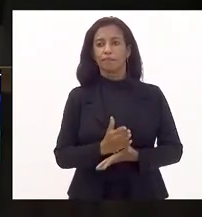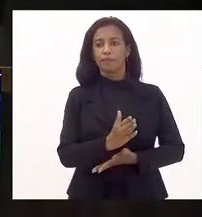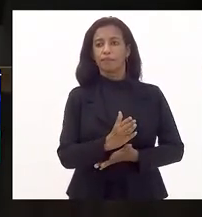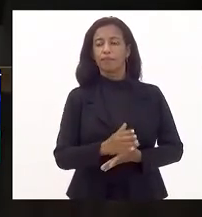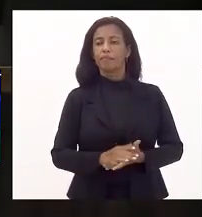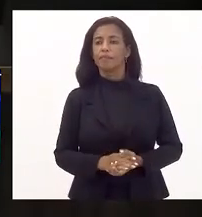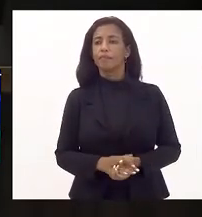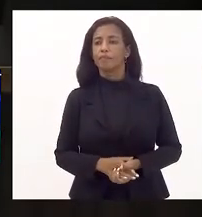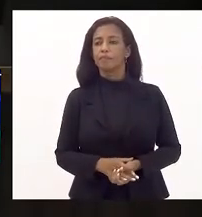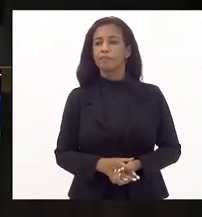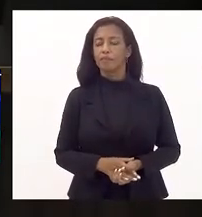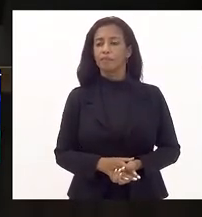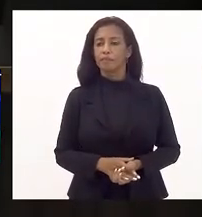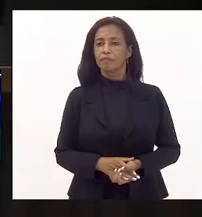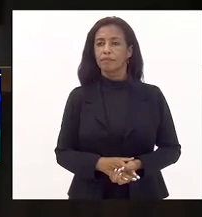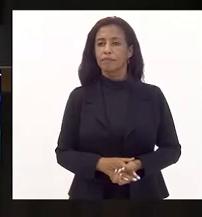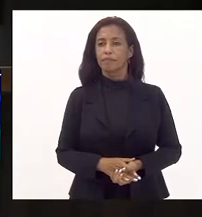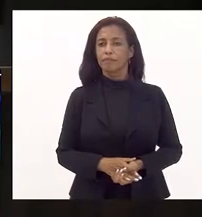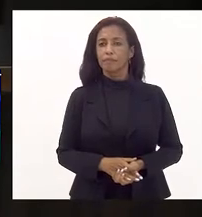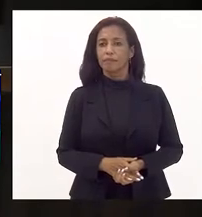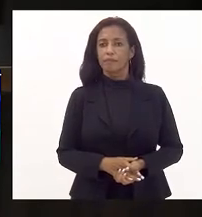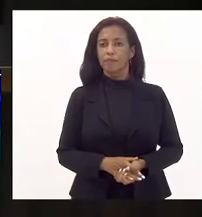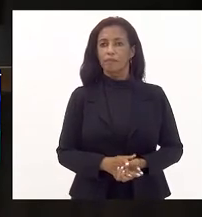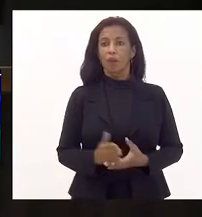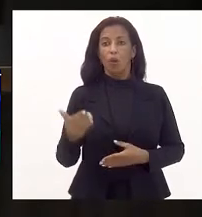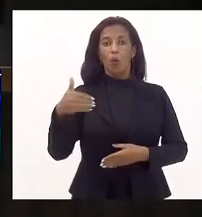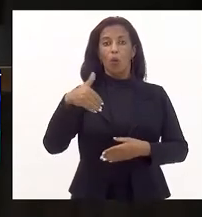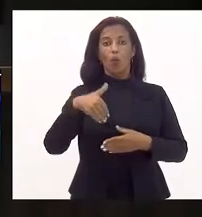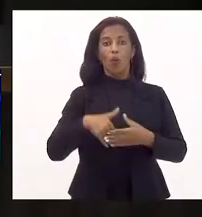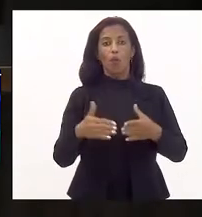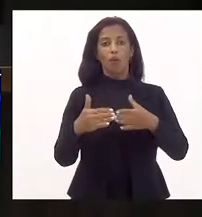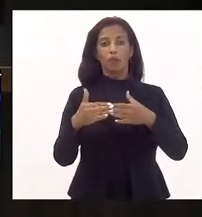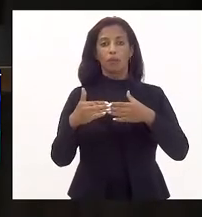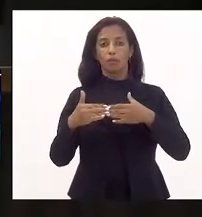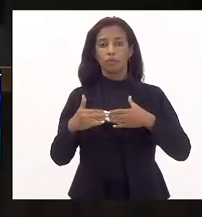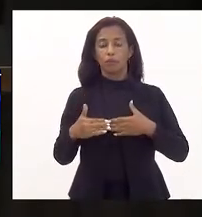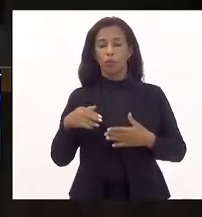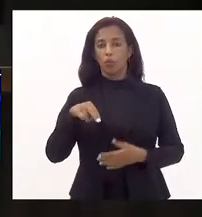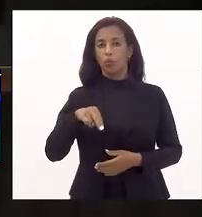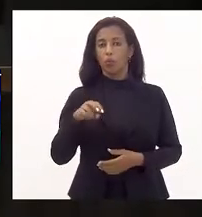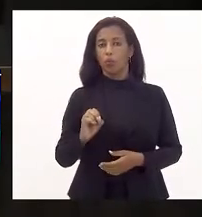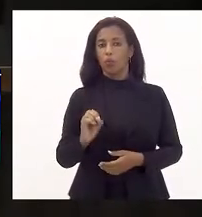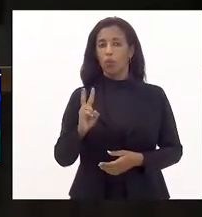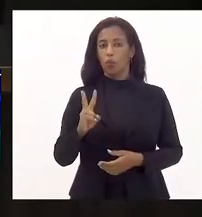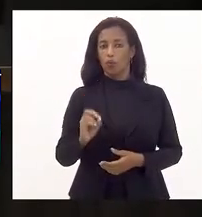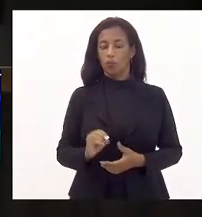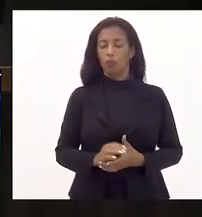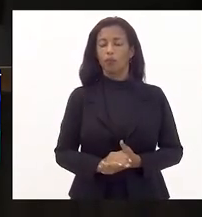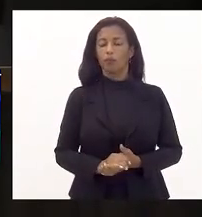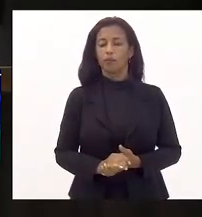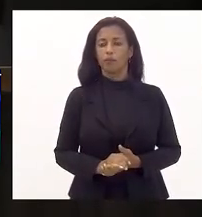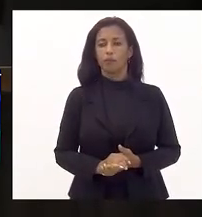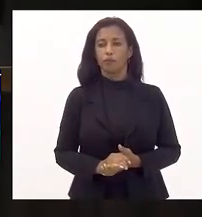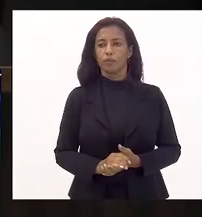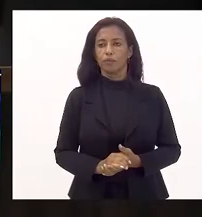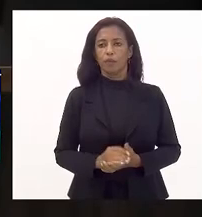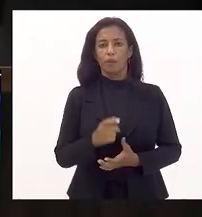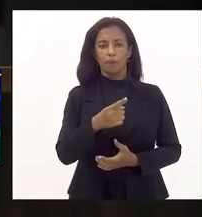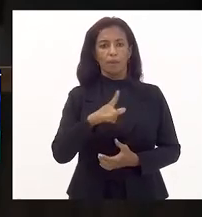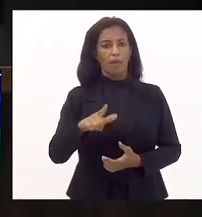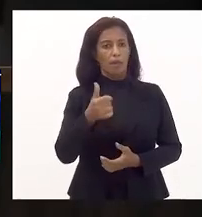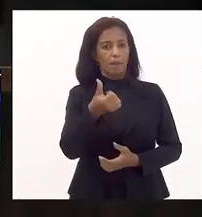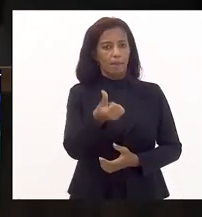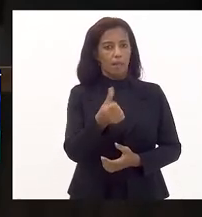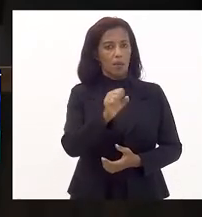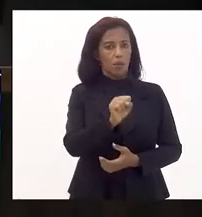permaneçam como estão aprovados, vai à promulgação com voto pela abstenção do novo. Projeto de resolução 68821